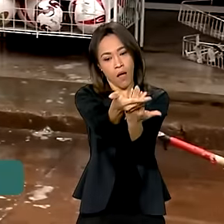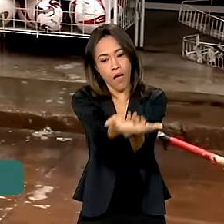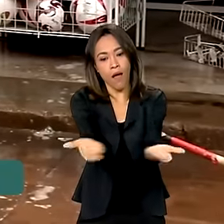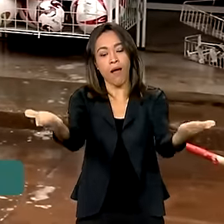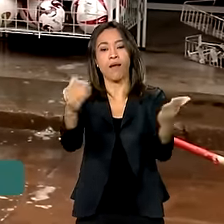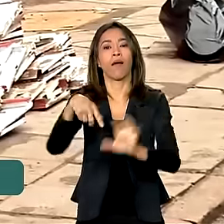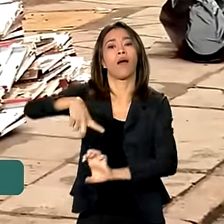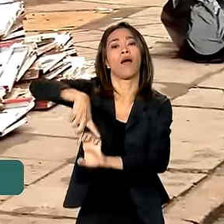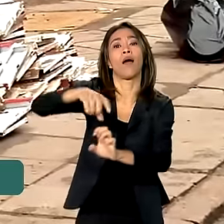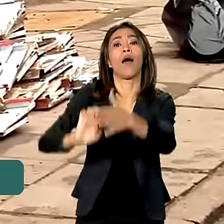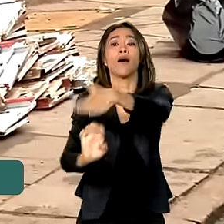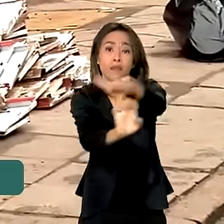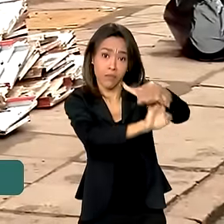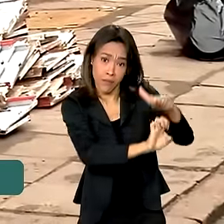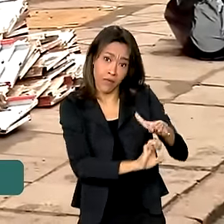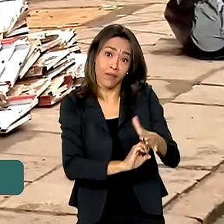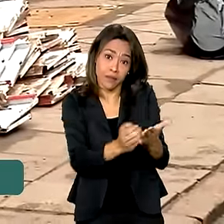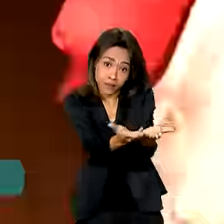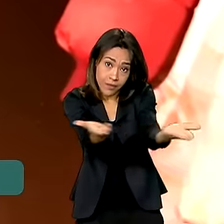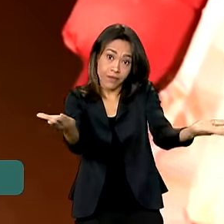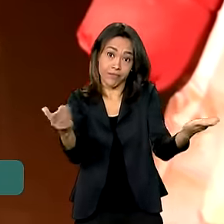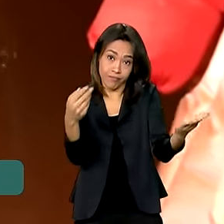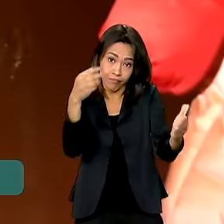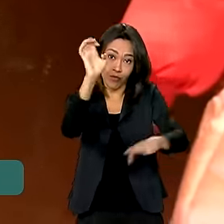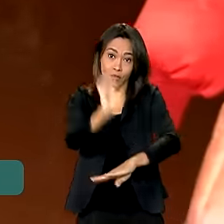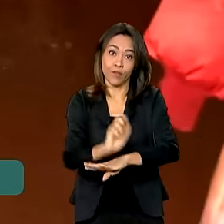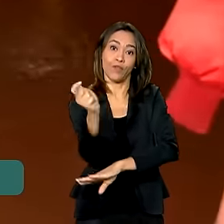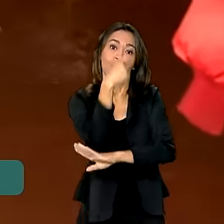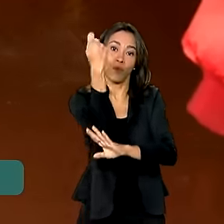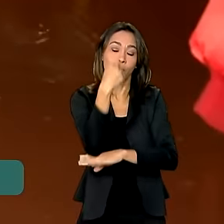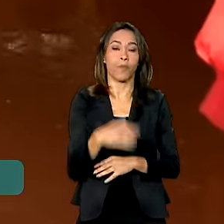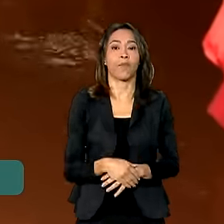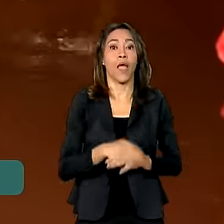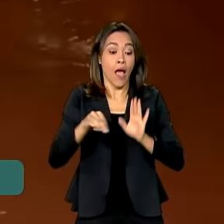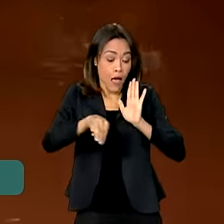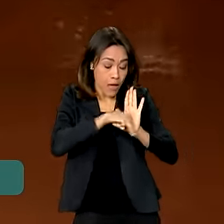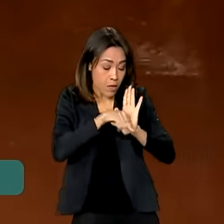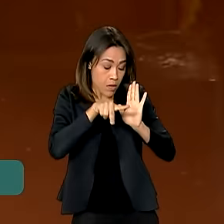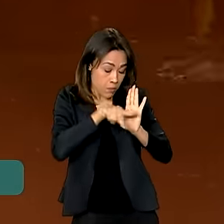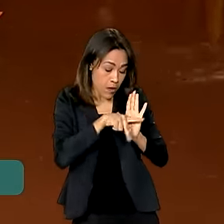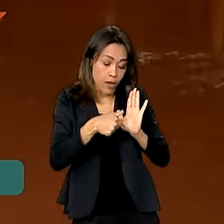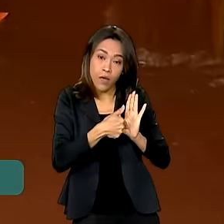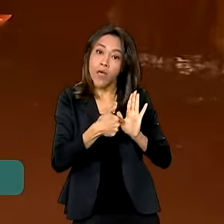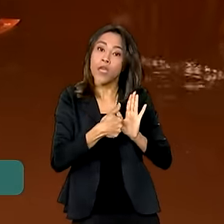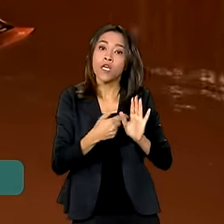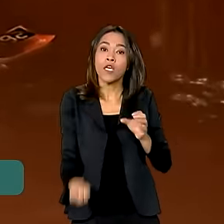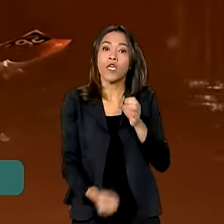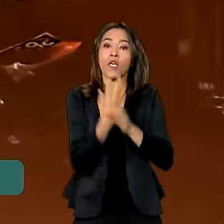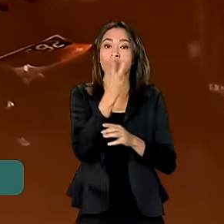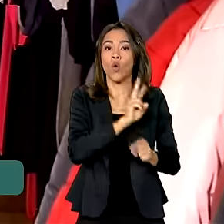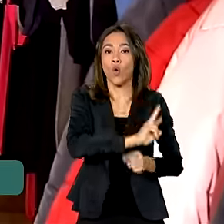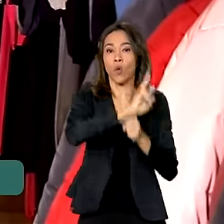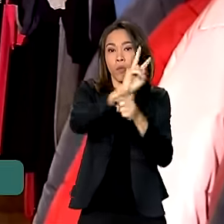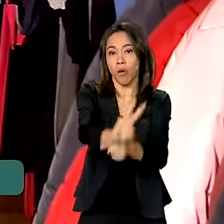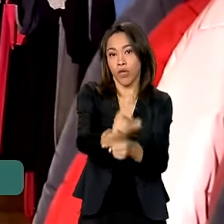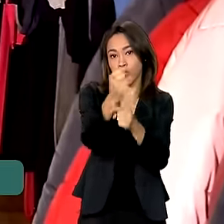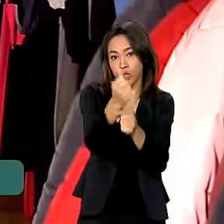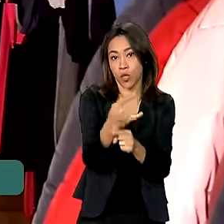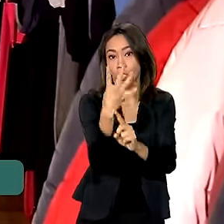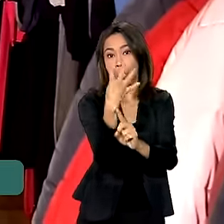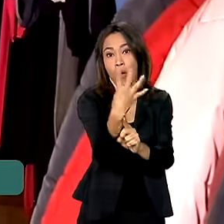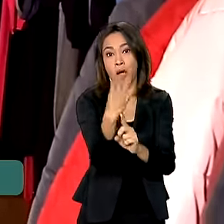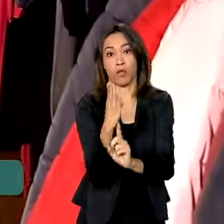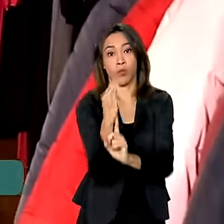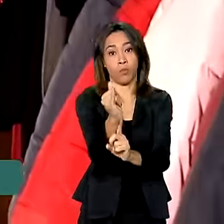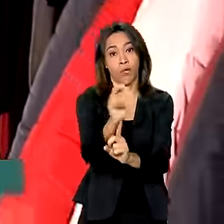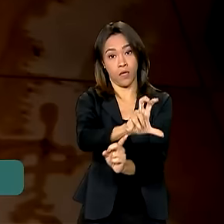negócios no Rio Grande do Sul. A medida provisória que criou crédito extraordinário de 4,5 bilhões